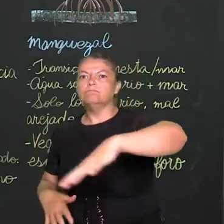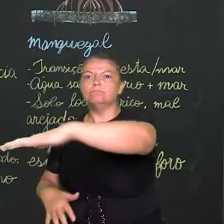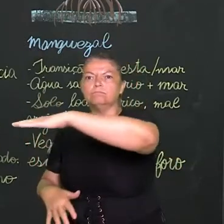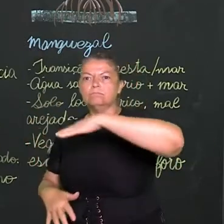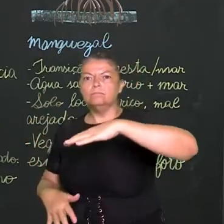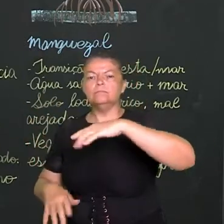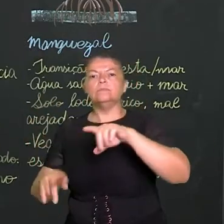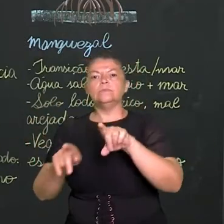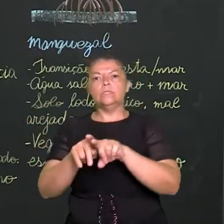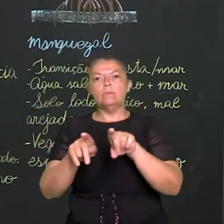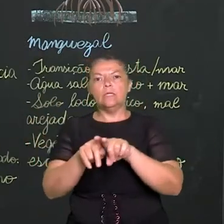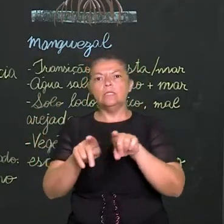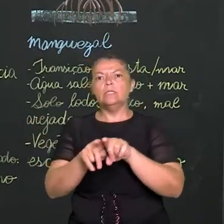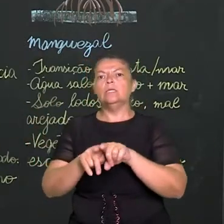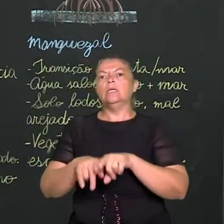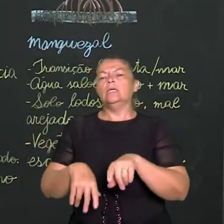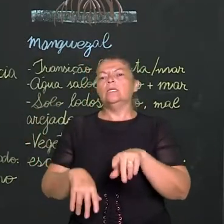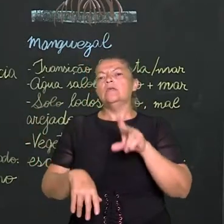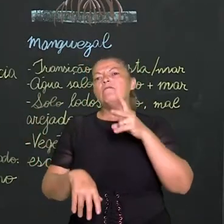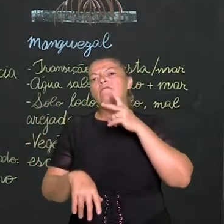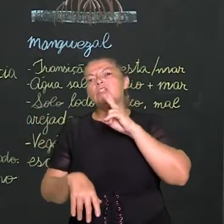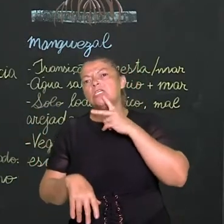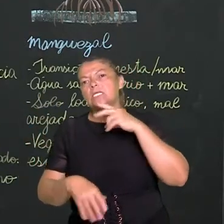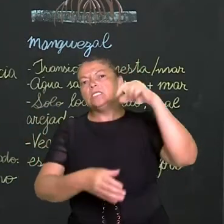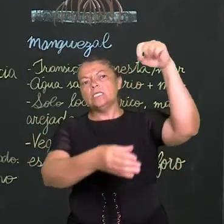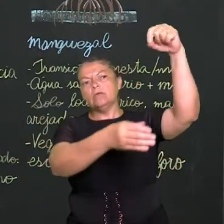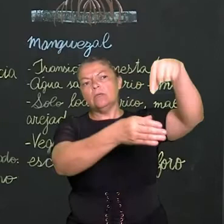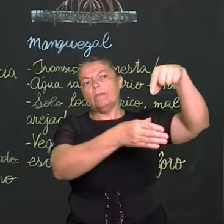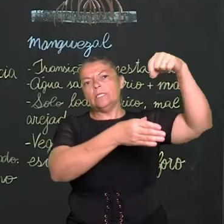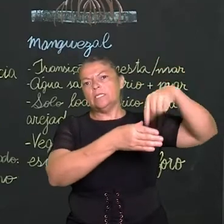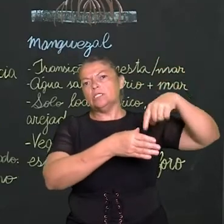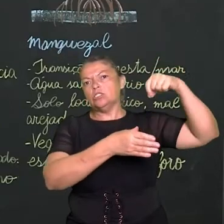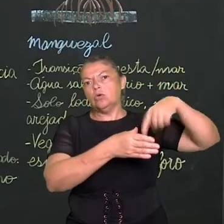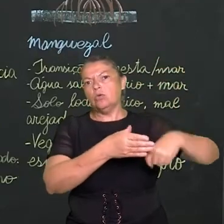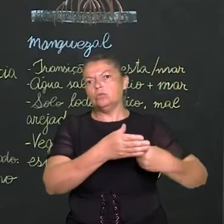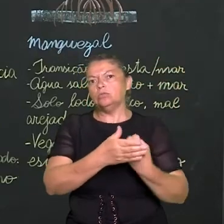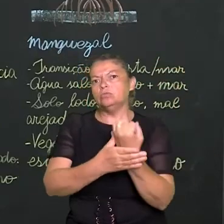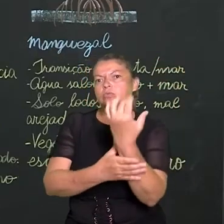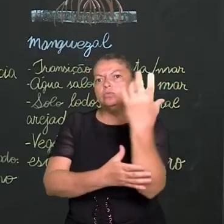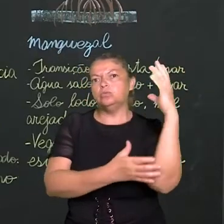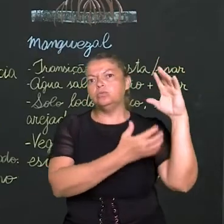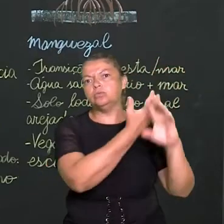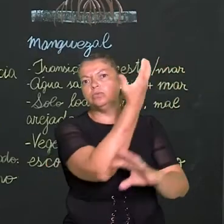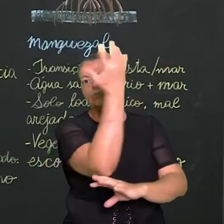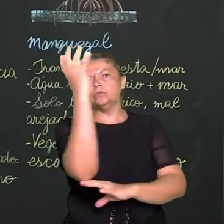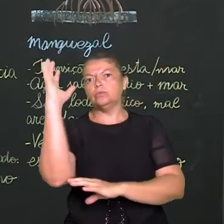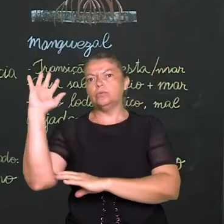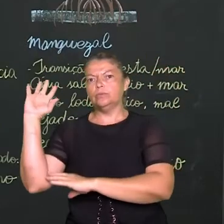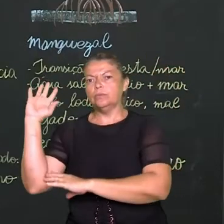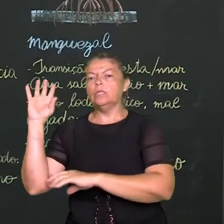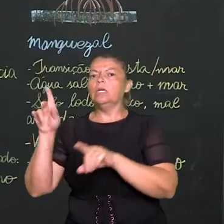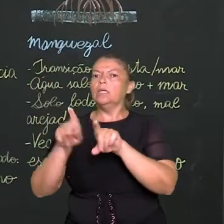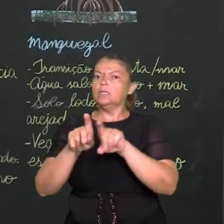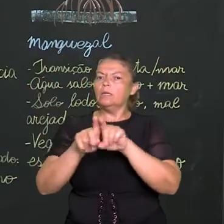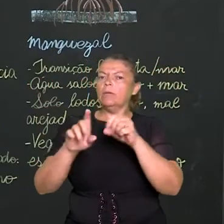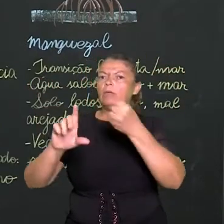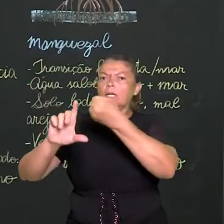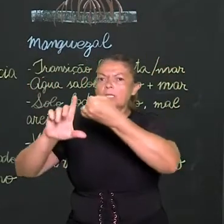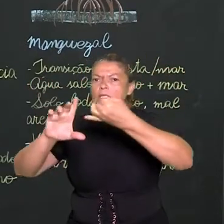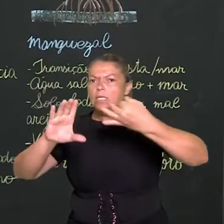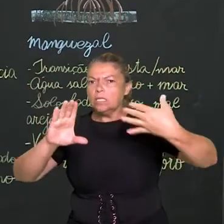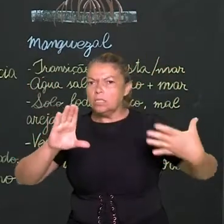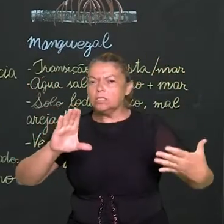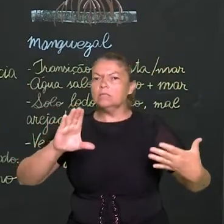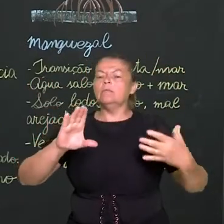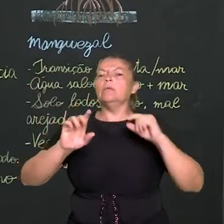as ilhas de vegetação, como aqui está esquematizado, onde eu tenho árvores, eu tenho espécies menores, espécies maiores. E uma